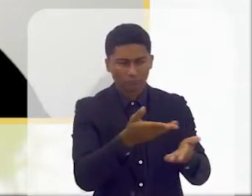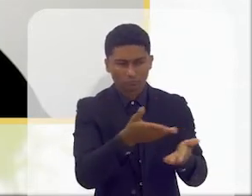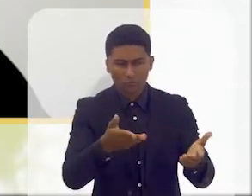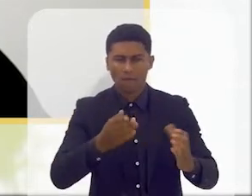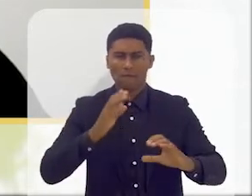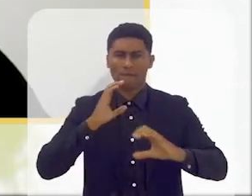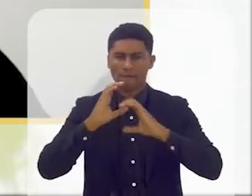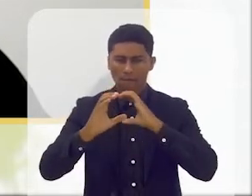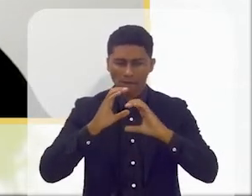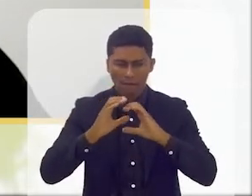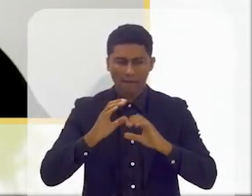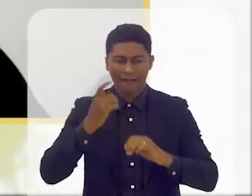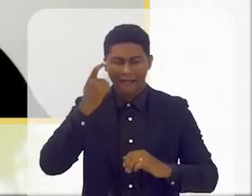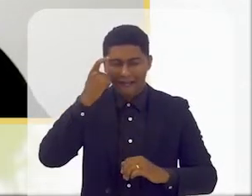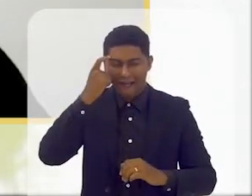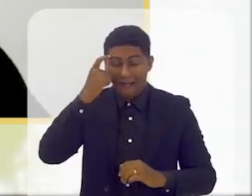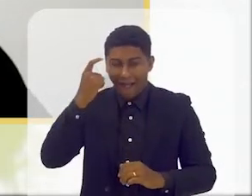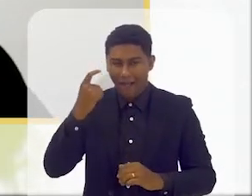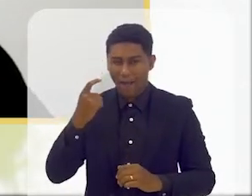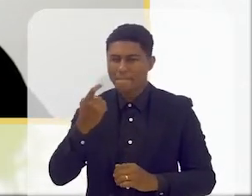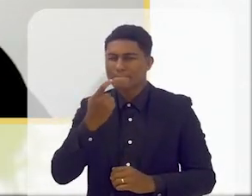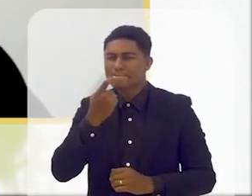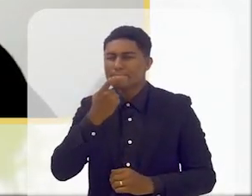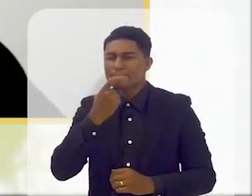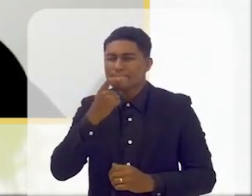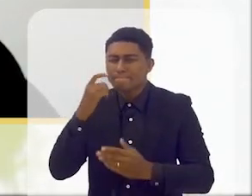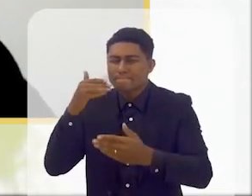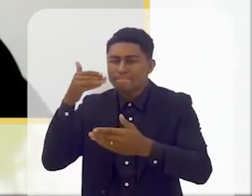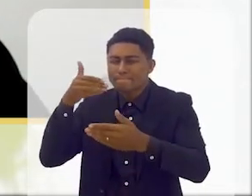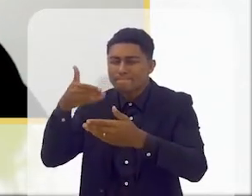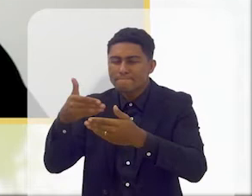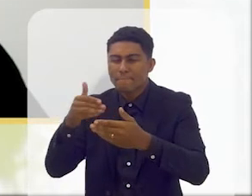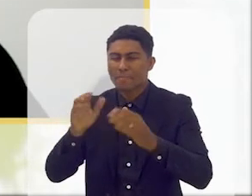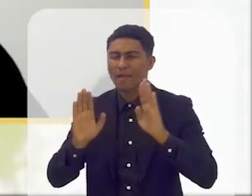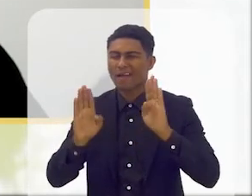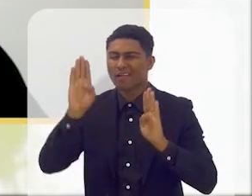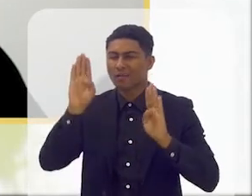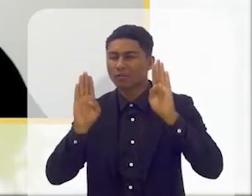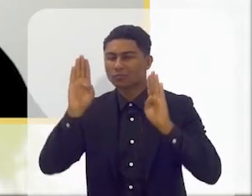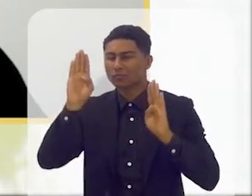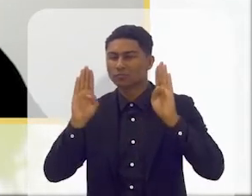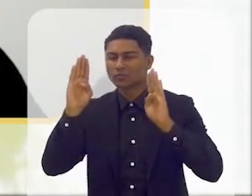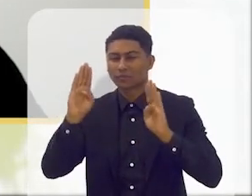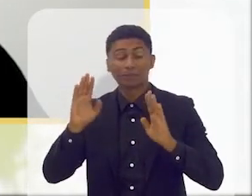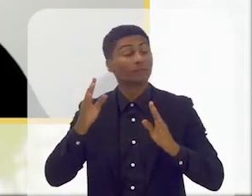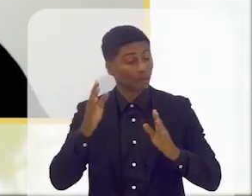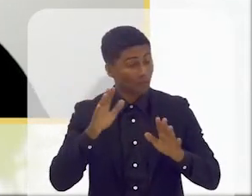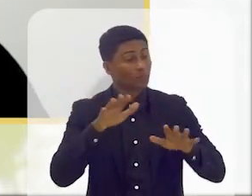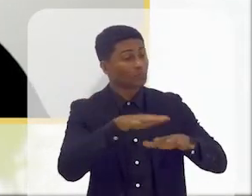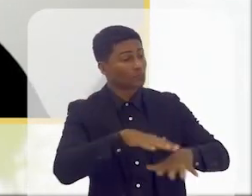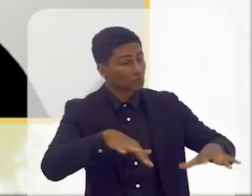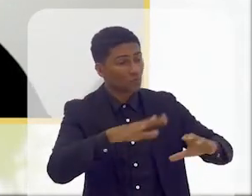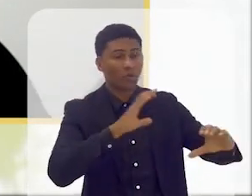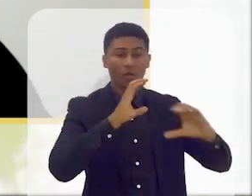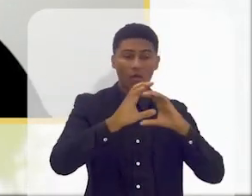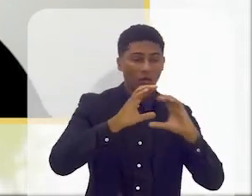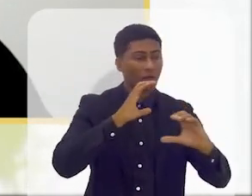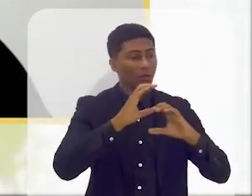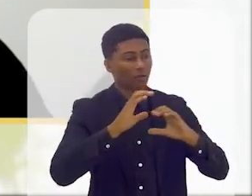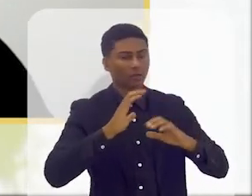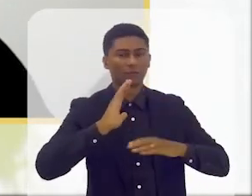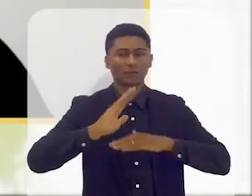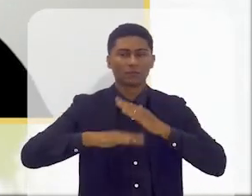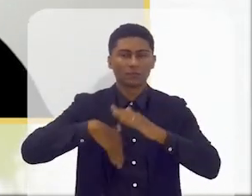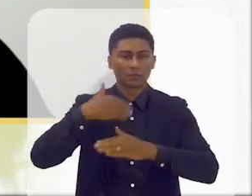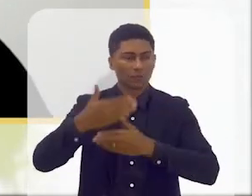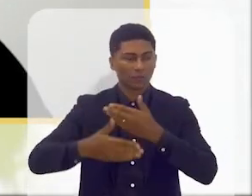talvez estejam a candidatar, a concorrer no período eleitoral, mas depois não